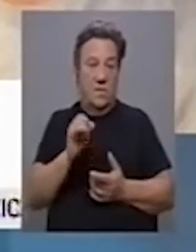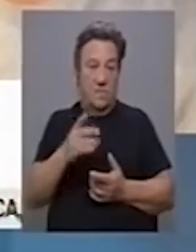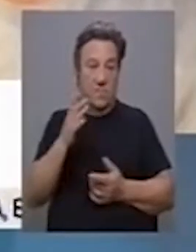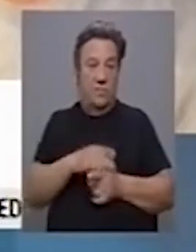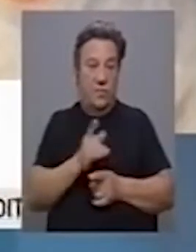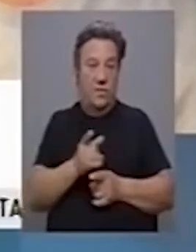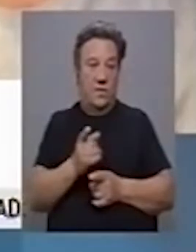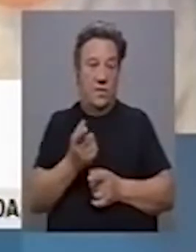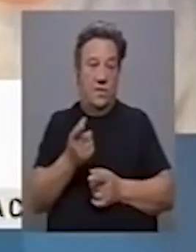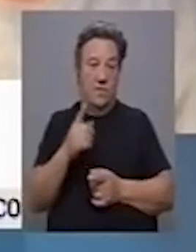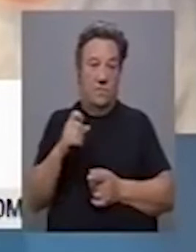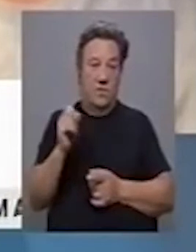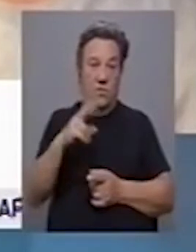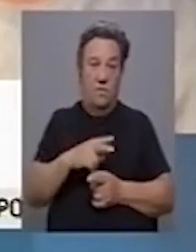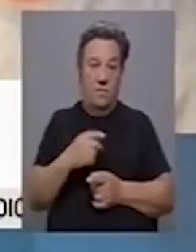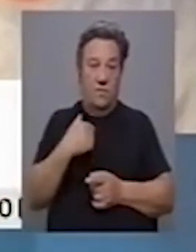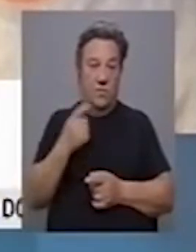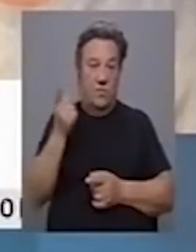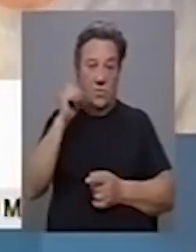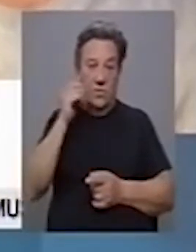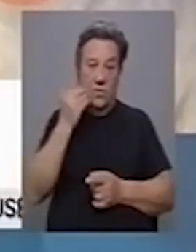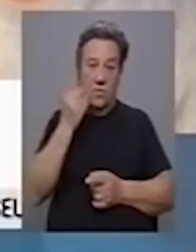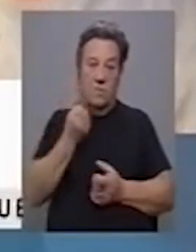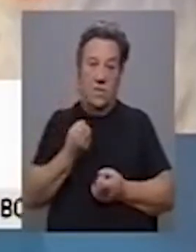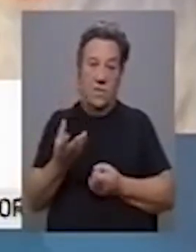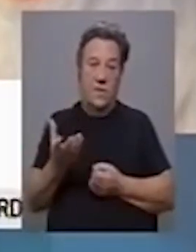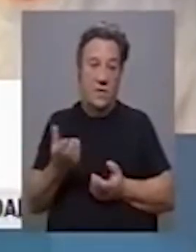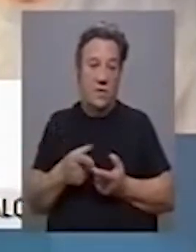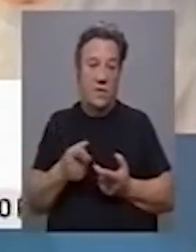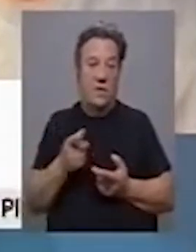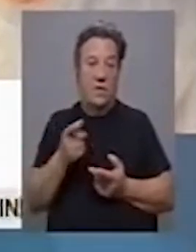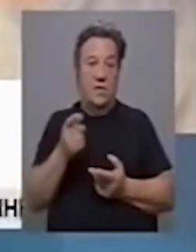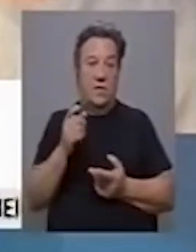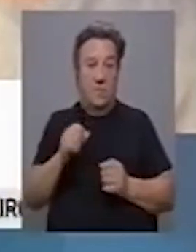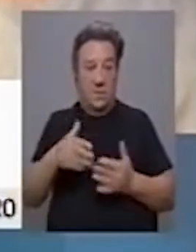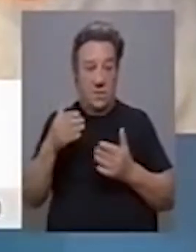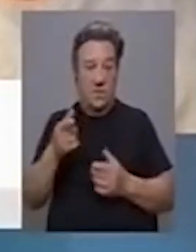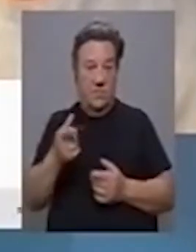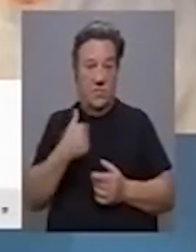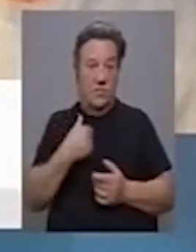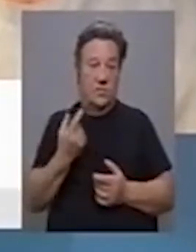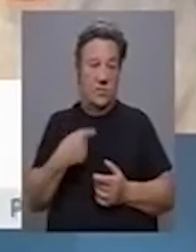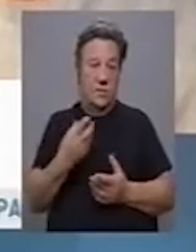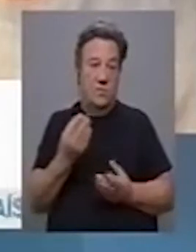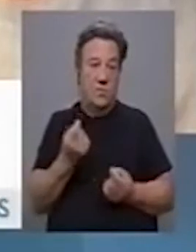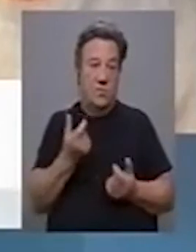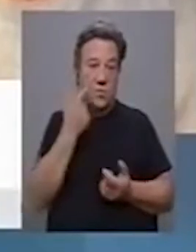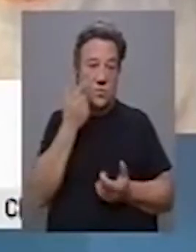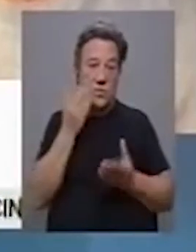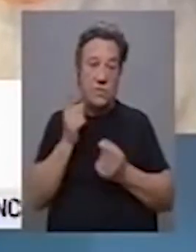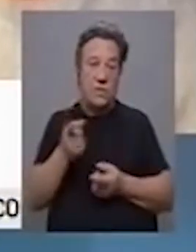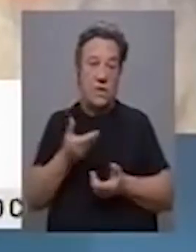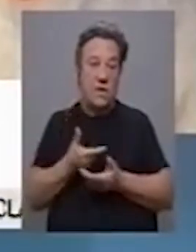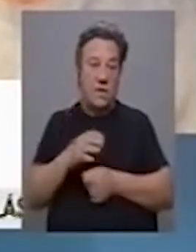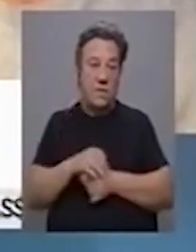lugar porque era um vírus novo, nós não sabíamos como é que ele se transmitia e portanto no início nós tínhamos muito pouco conhecimento para